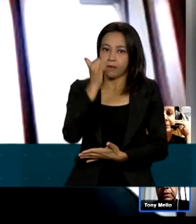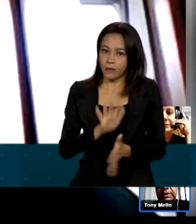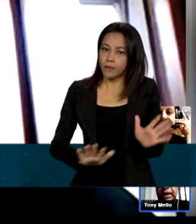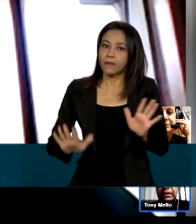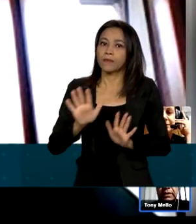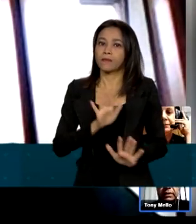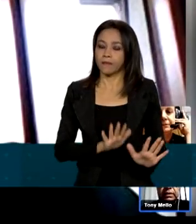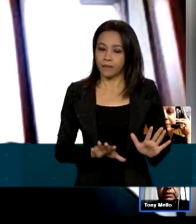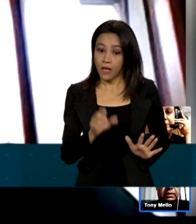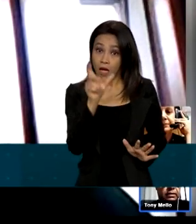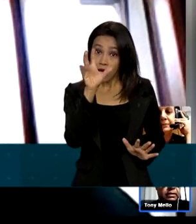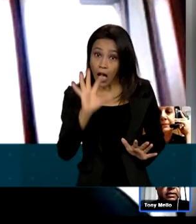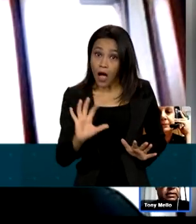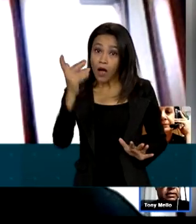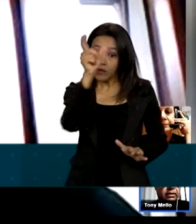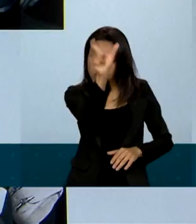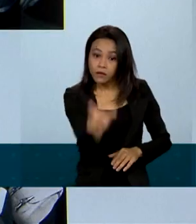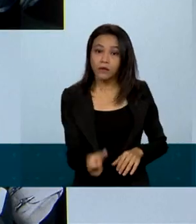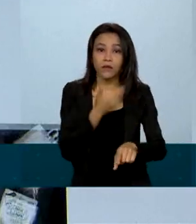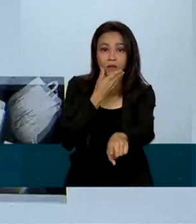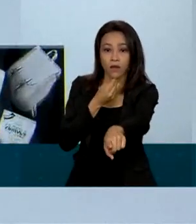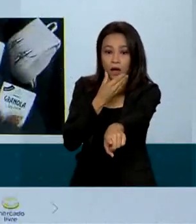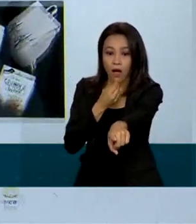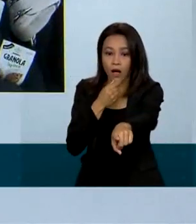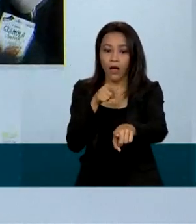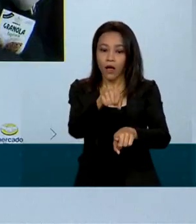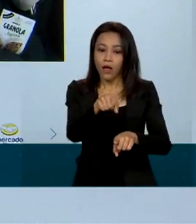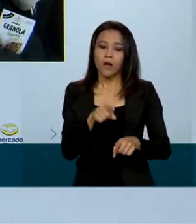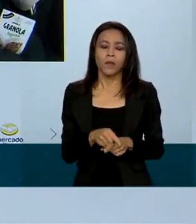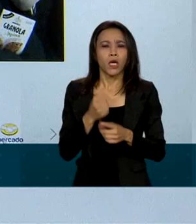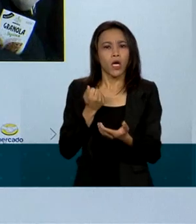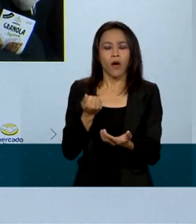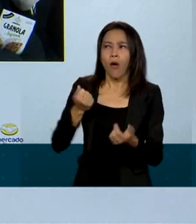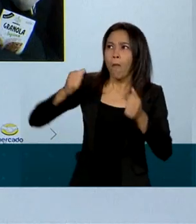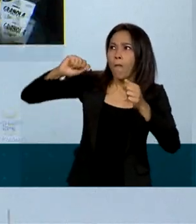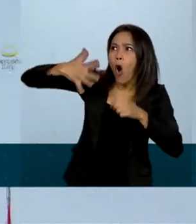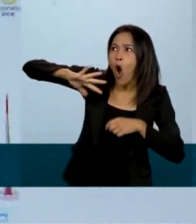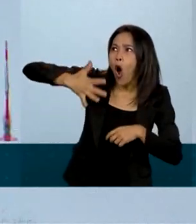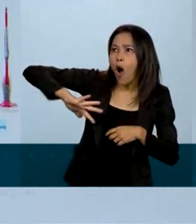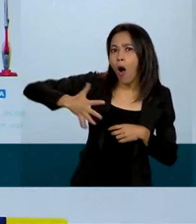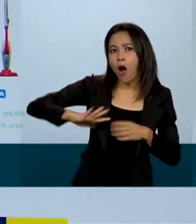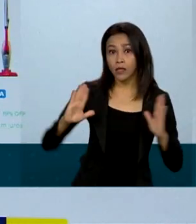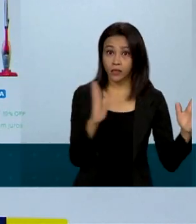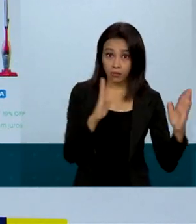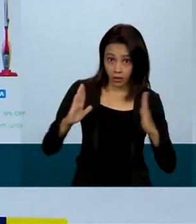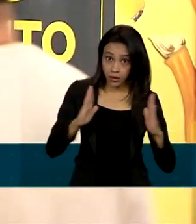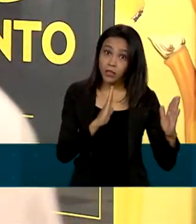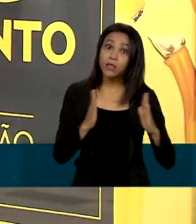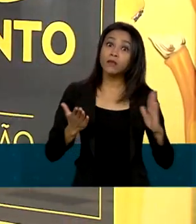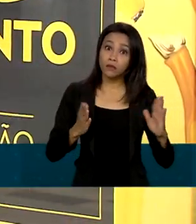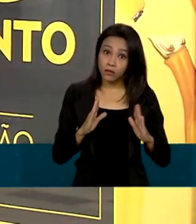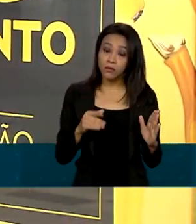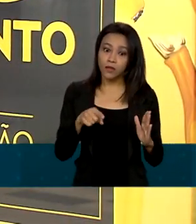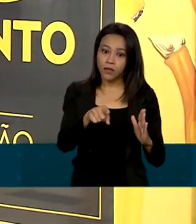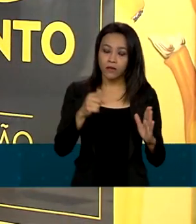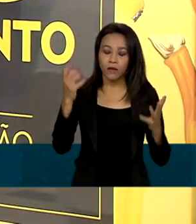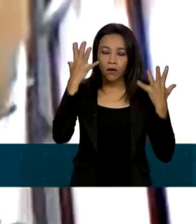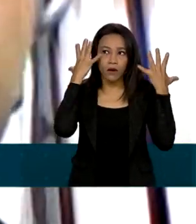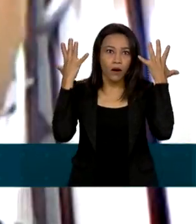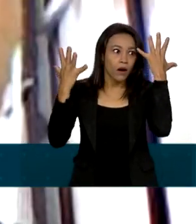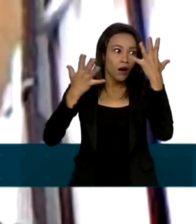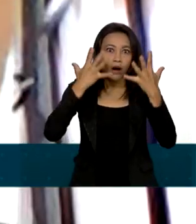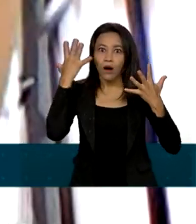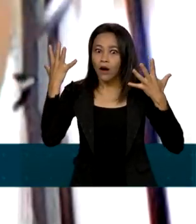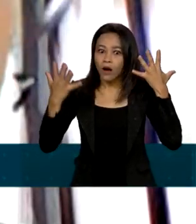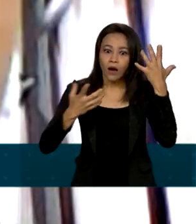Foi o que aconteceu com o Tony. A compra de uma super oferta durante a Black Friday virou um pesadelo.